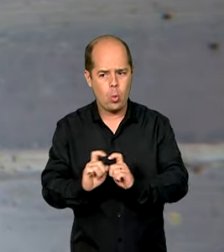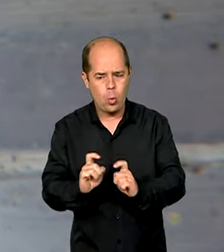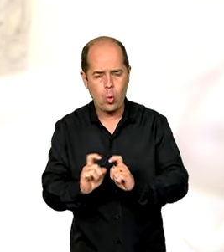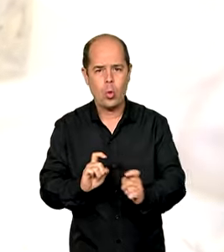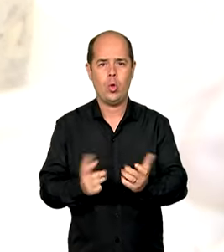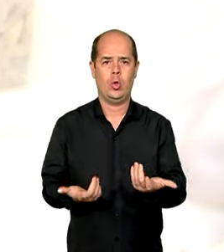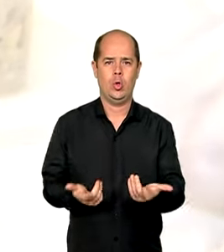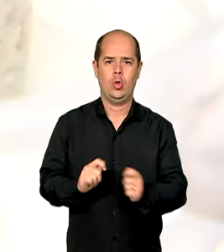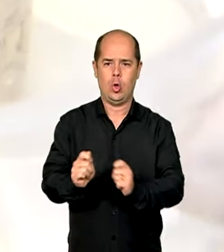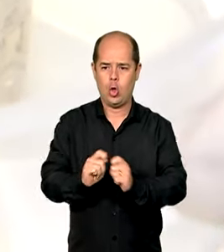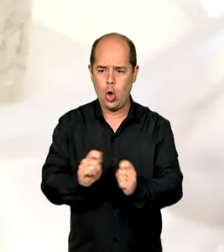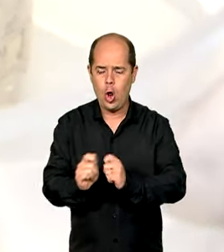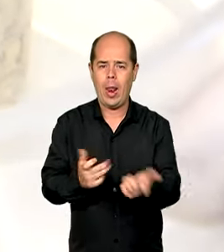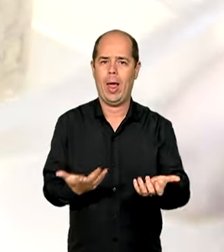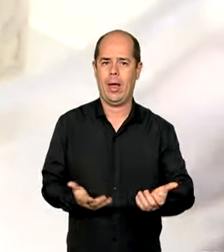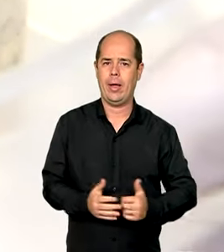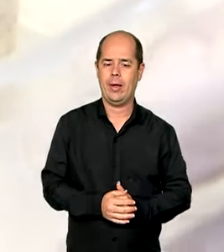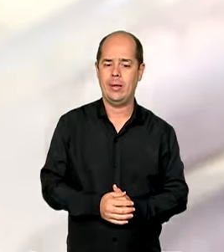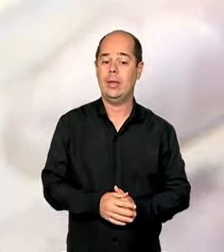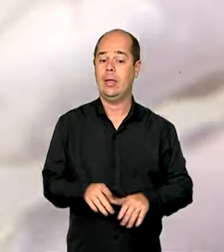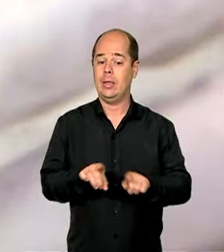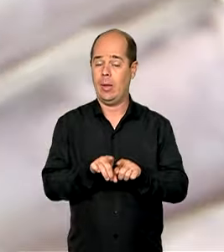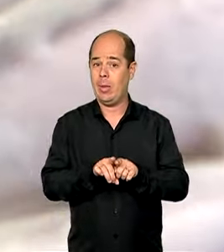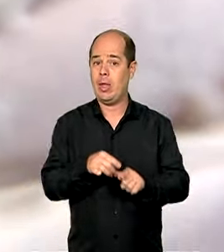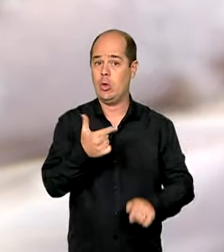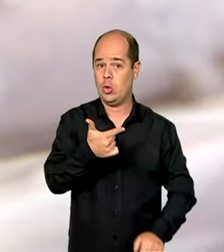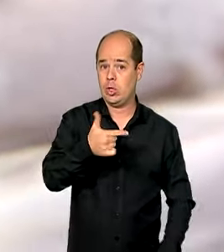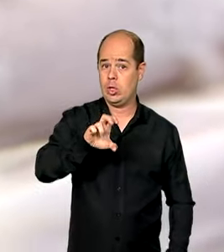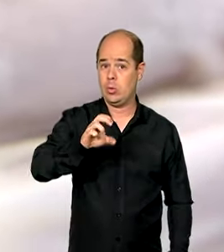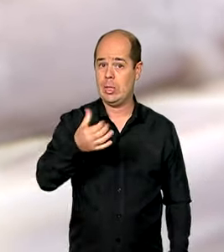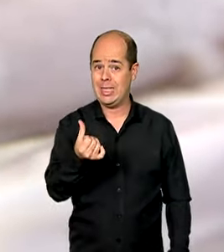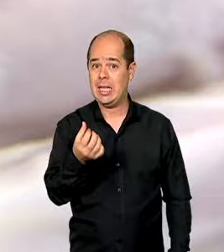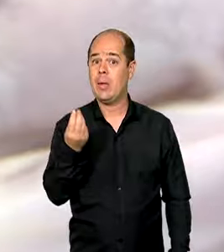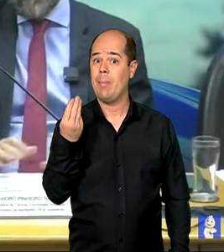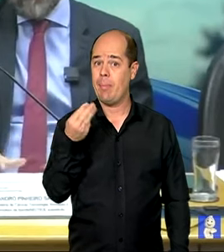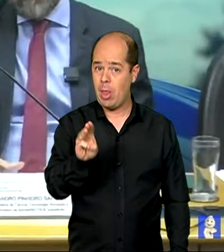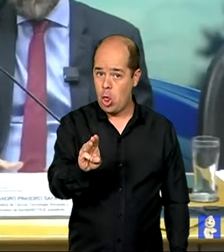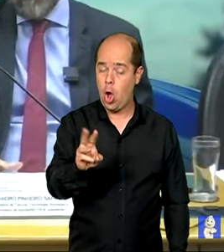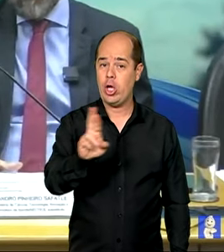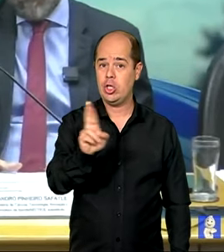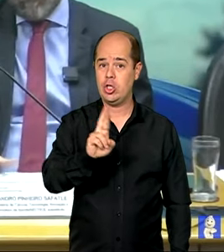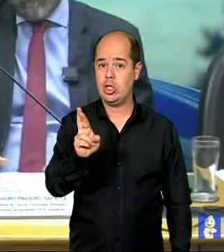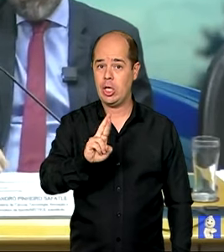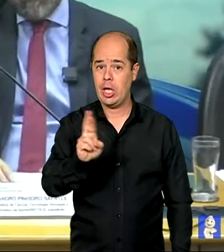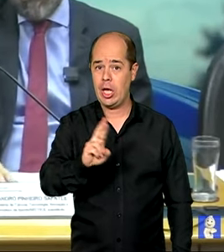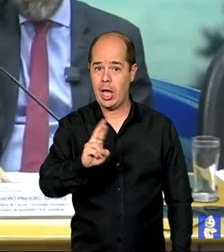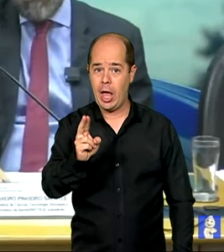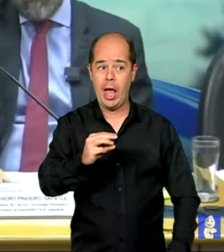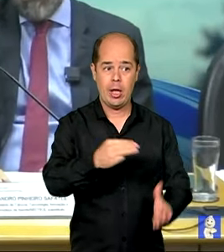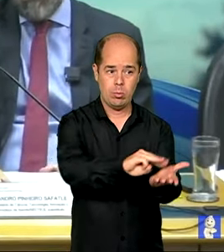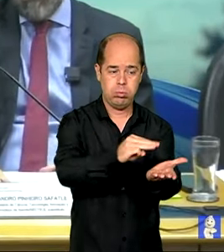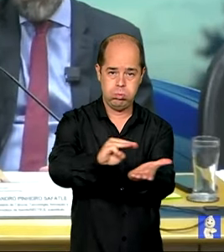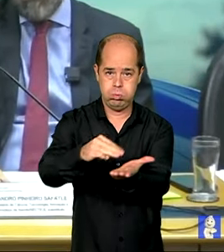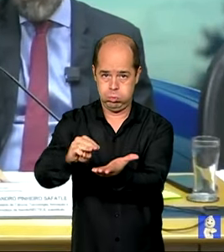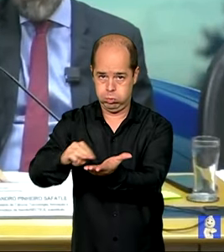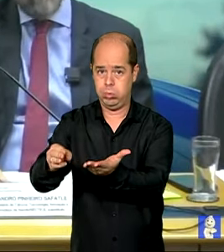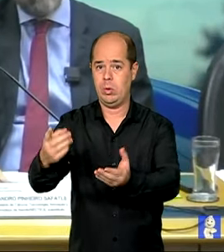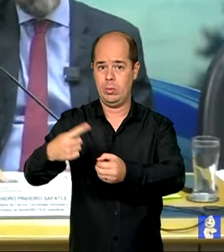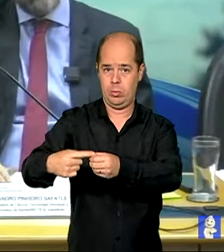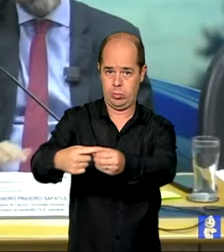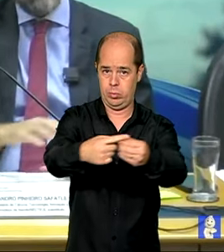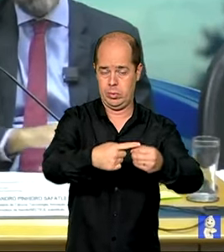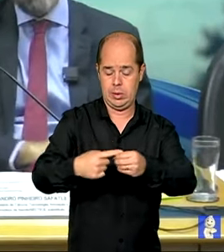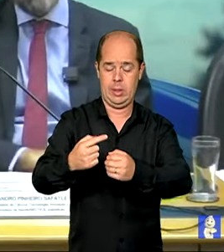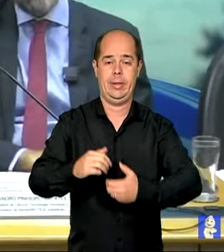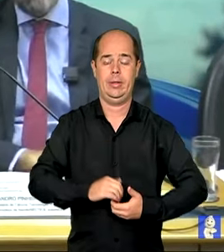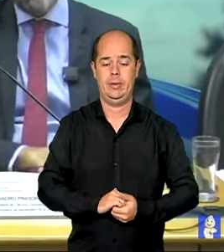256 milhões de reais para estados e municípios. A gente vê que muitas vezes lugares inusitados